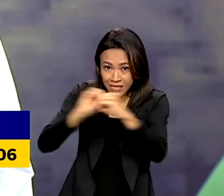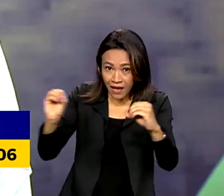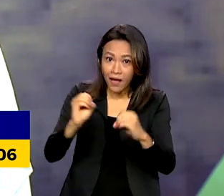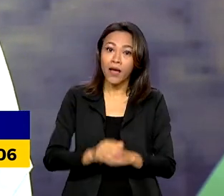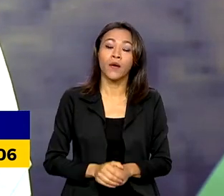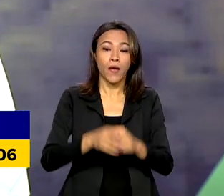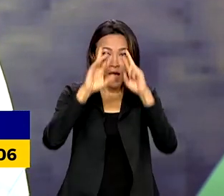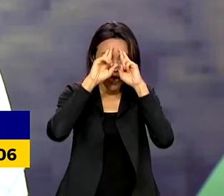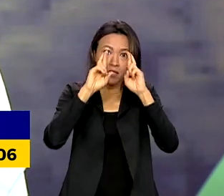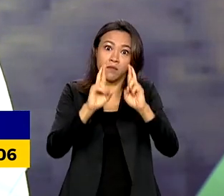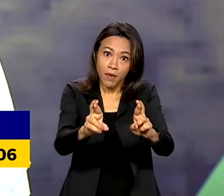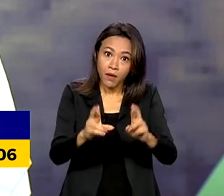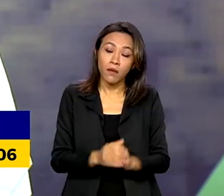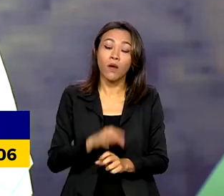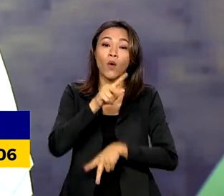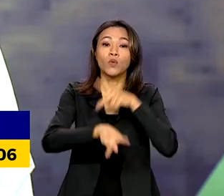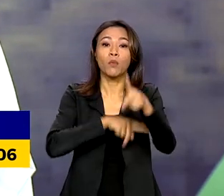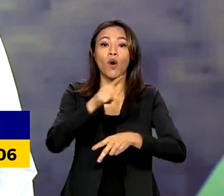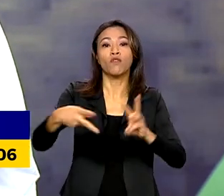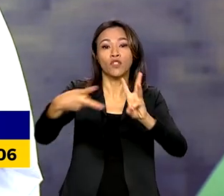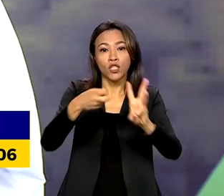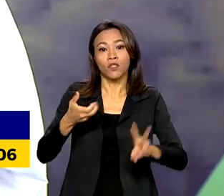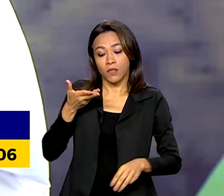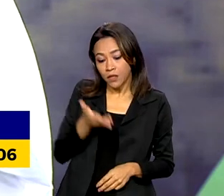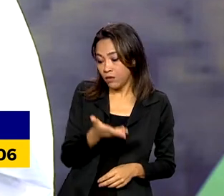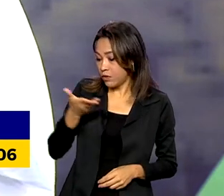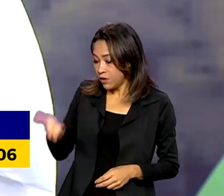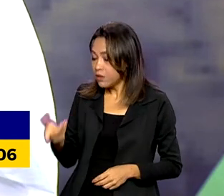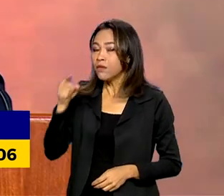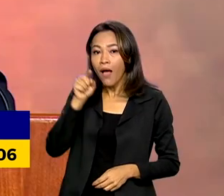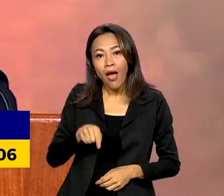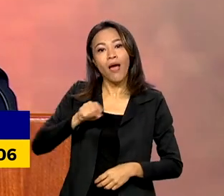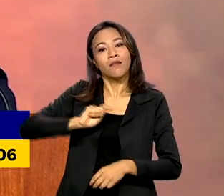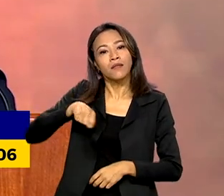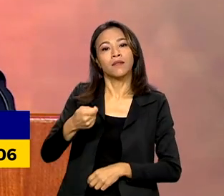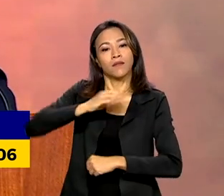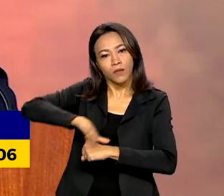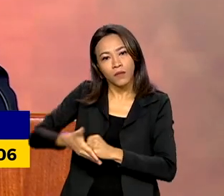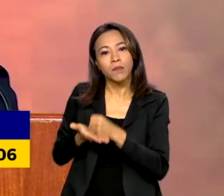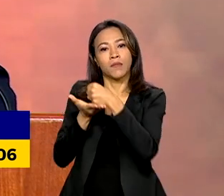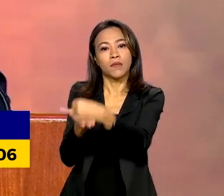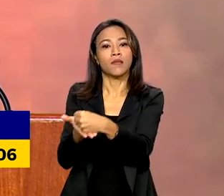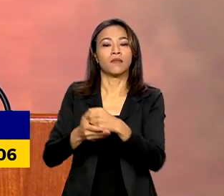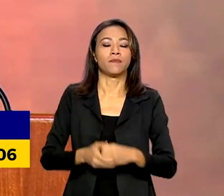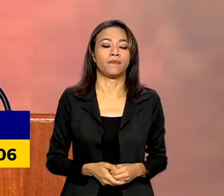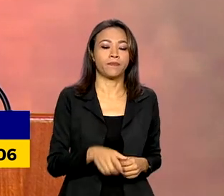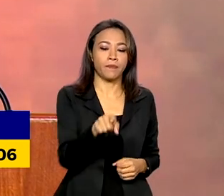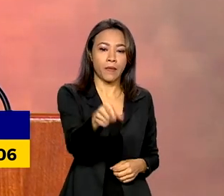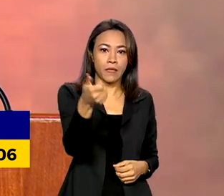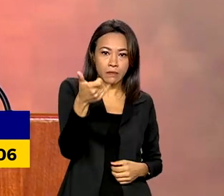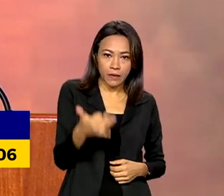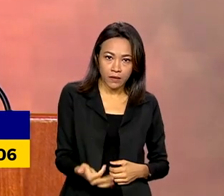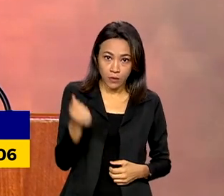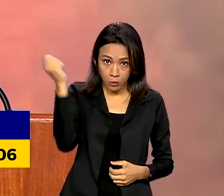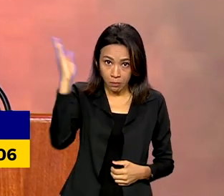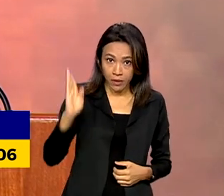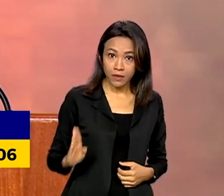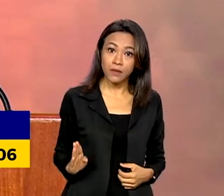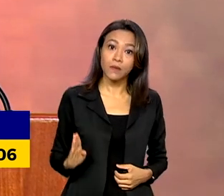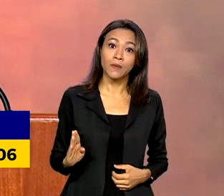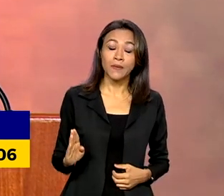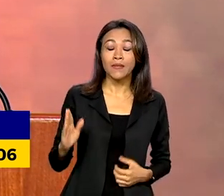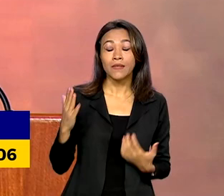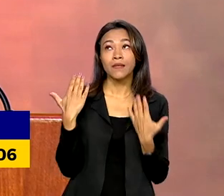povos indígenas, isso é exportar sustentabilidade. O Brasil, graças sobretudo à floresta